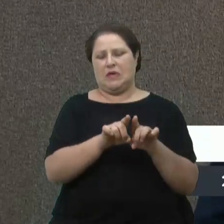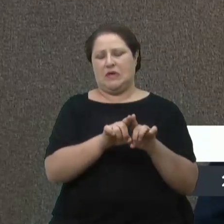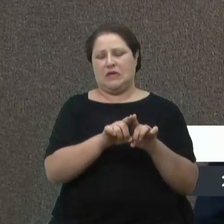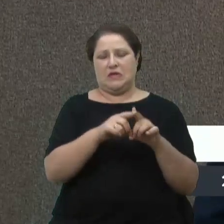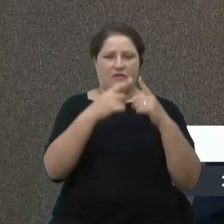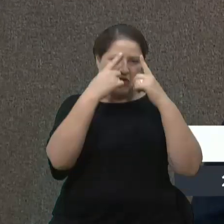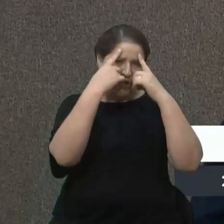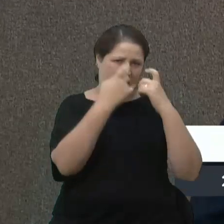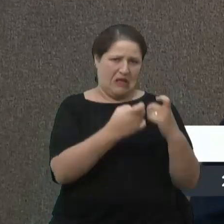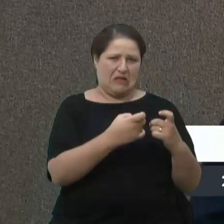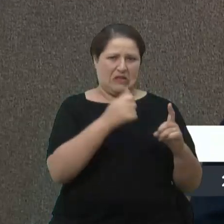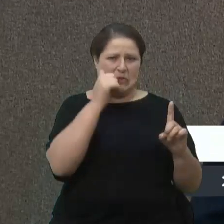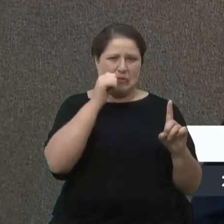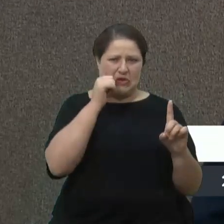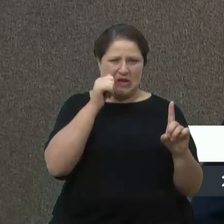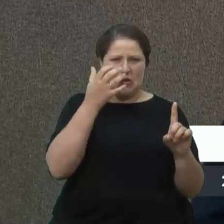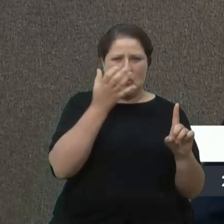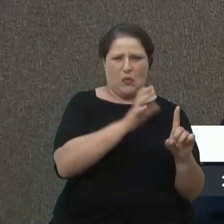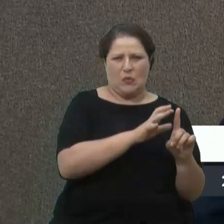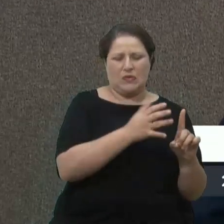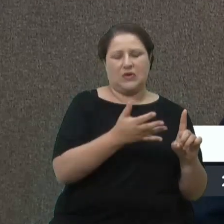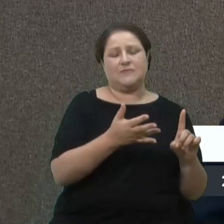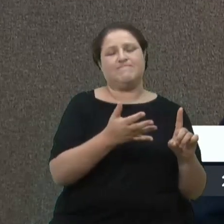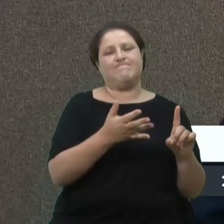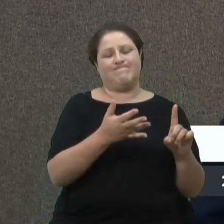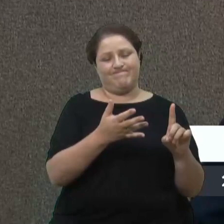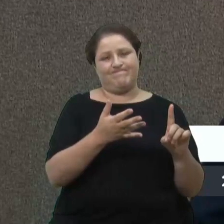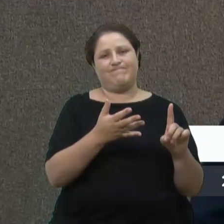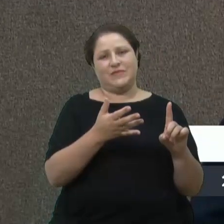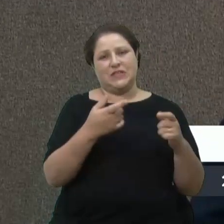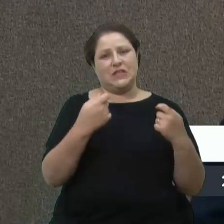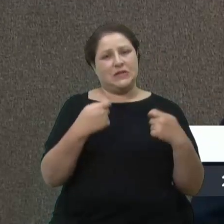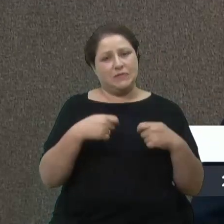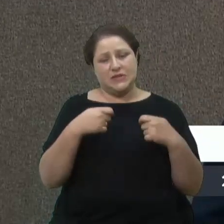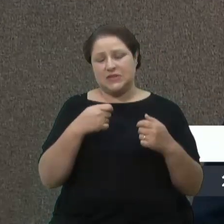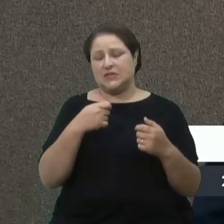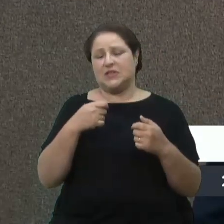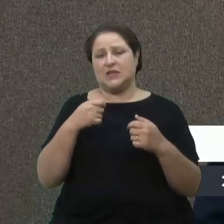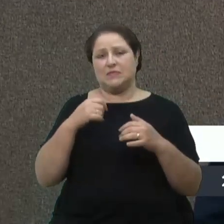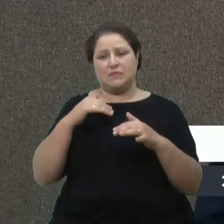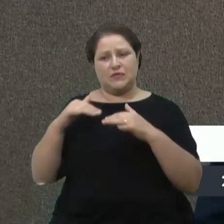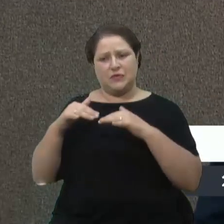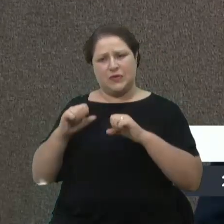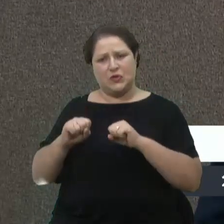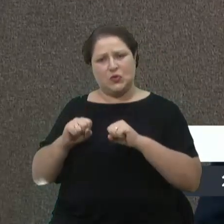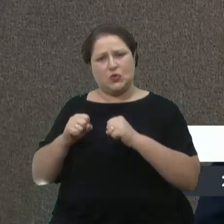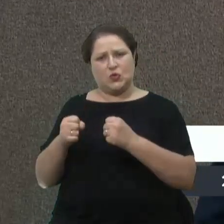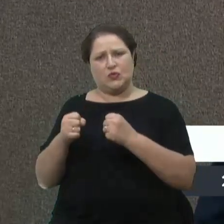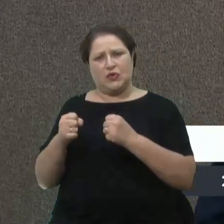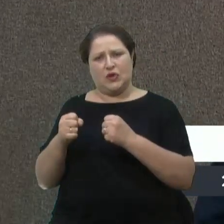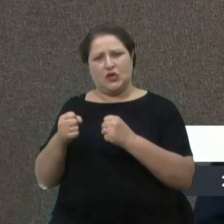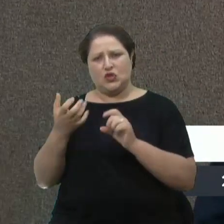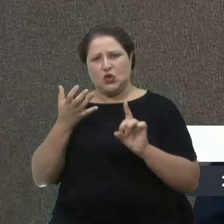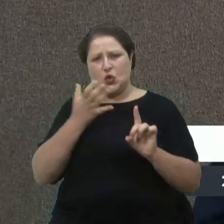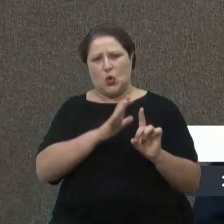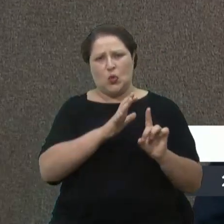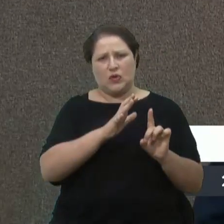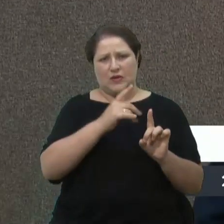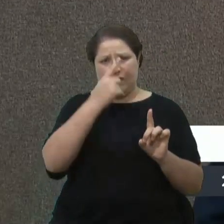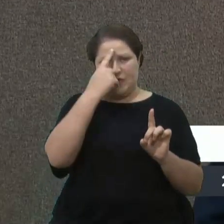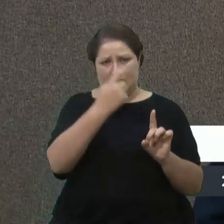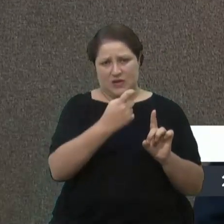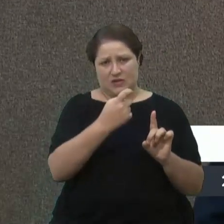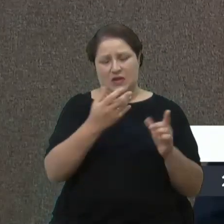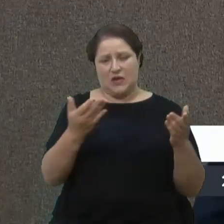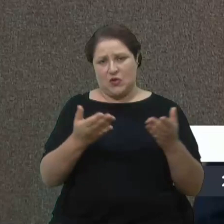Então, minha palavra é somente essa, para manterem essa dinâmica, agora a frente parlamentar da mulher